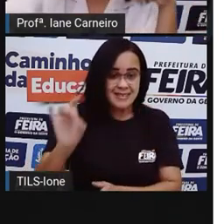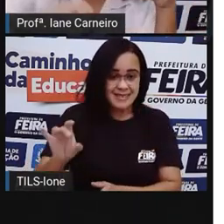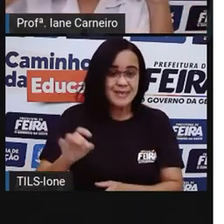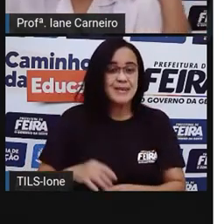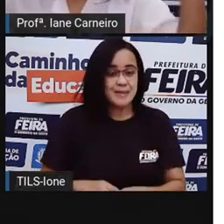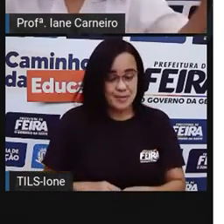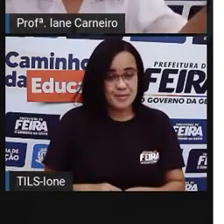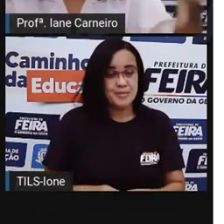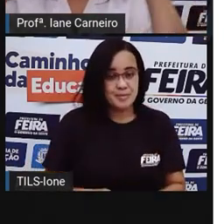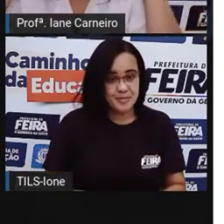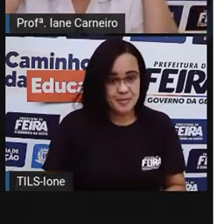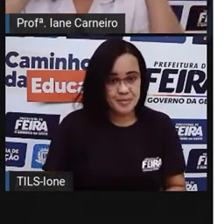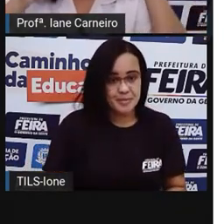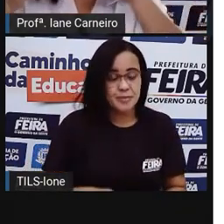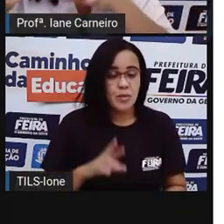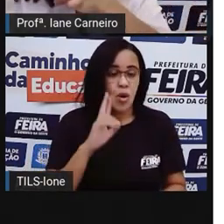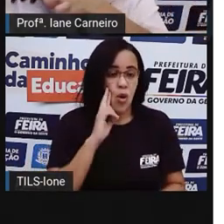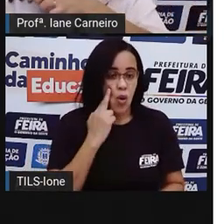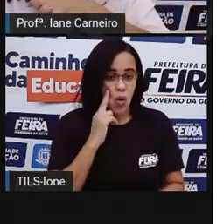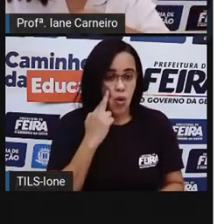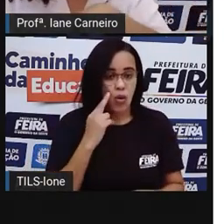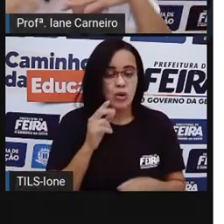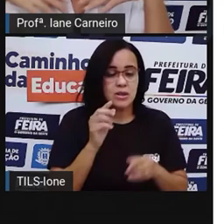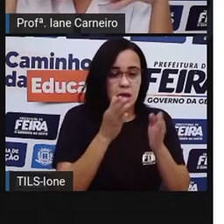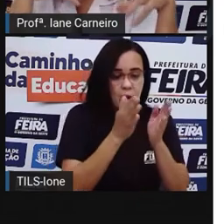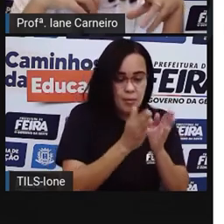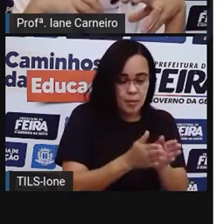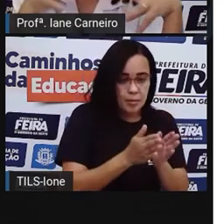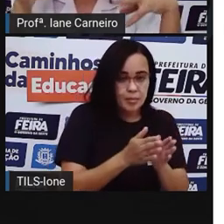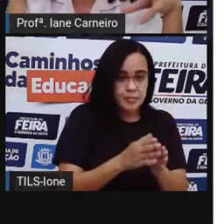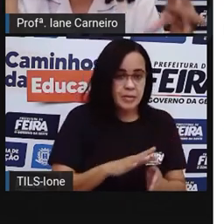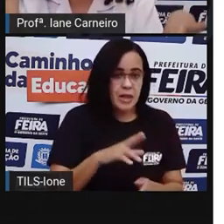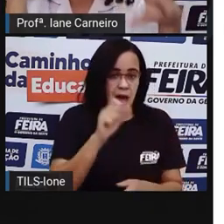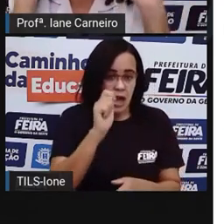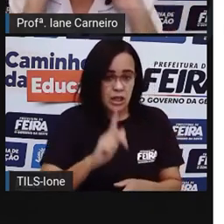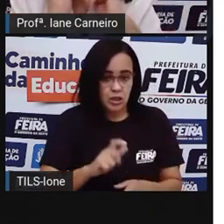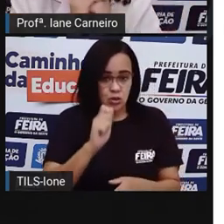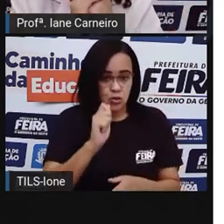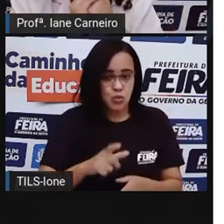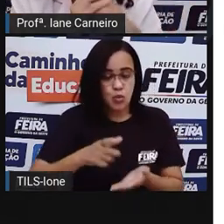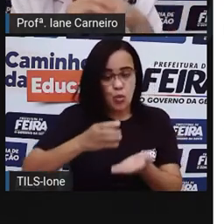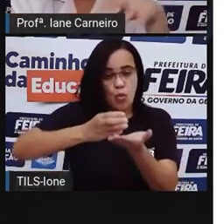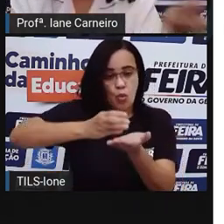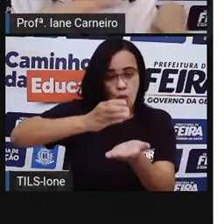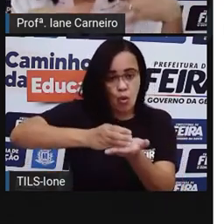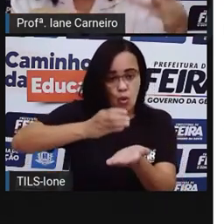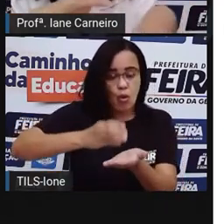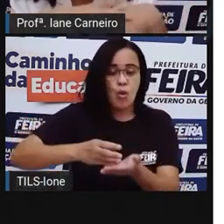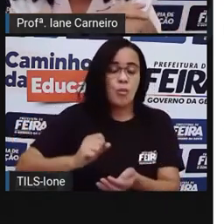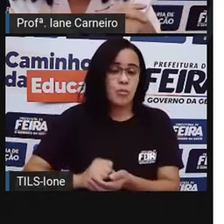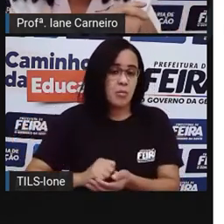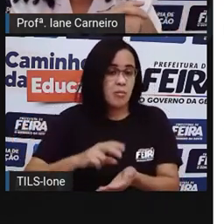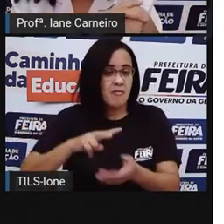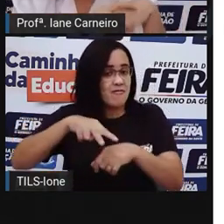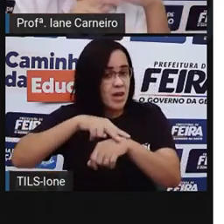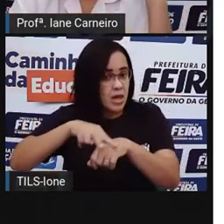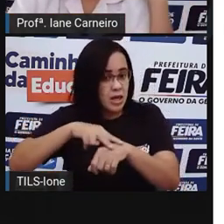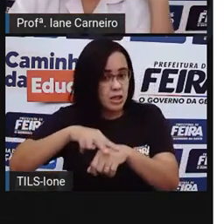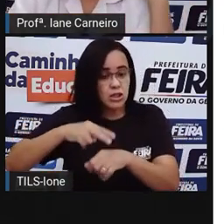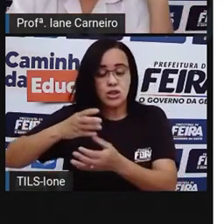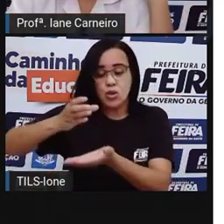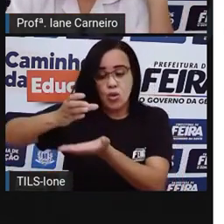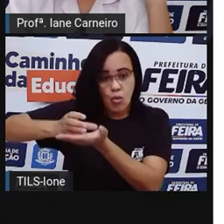verde, o rosa. Então, em cada quadradinho, cada copinho, você coloca uma cor. Para não ficar bagunçado, sabe?